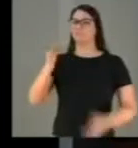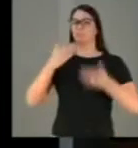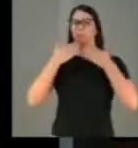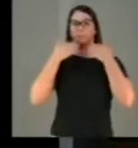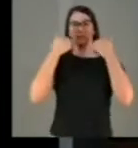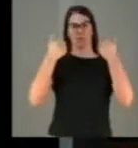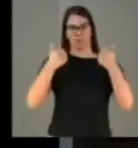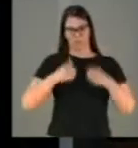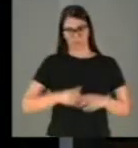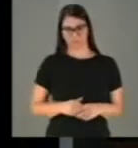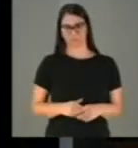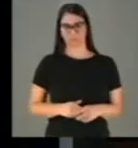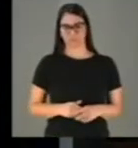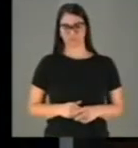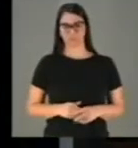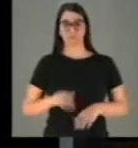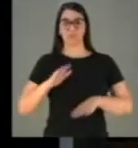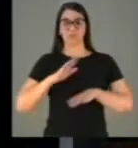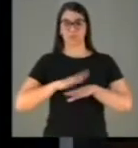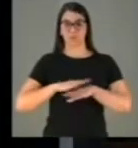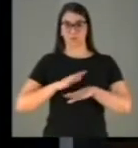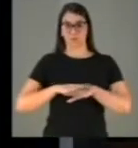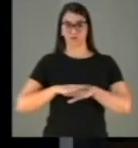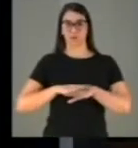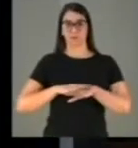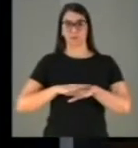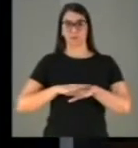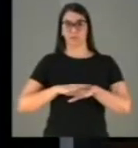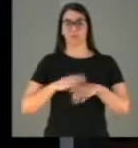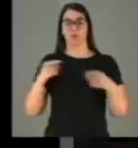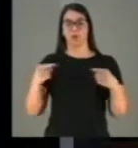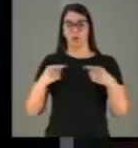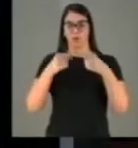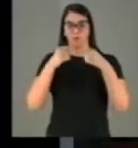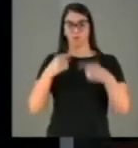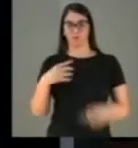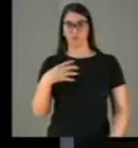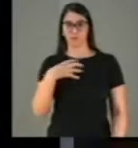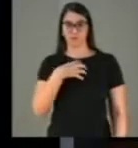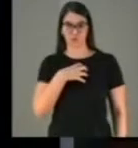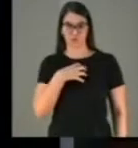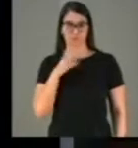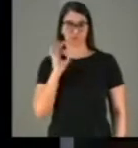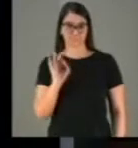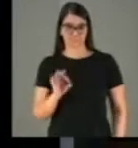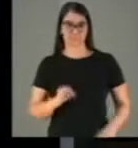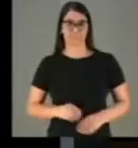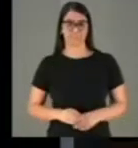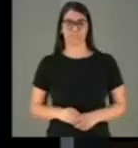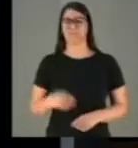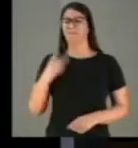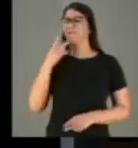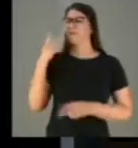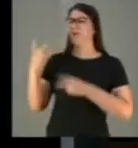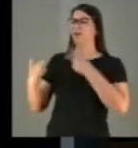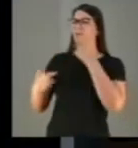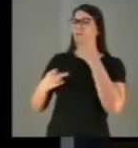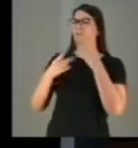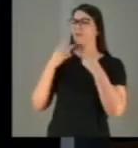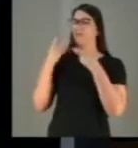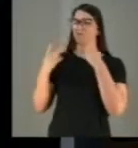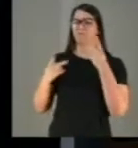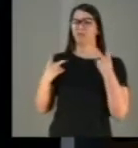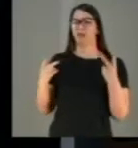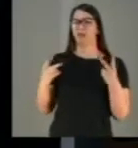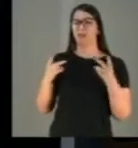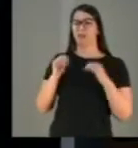em seu devido tempo, na sua devida forma. Se falo tanto de renovação da matriz